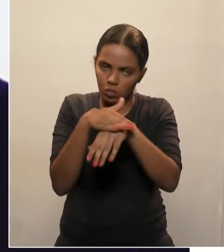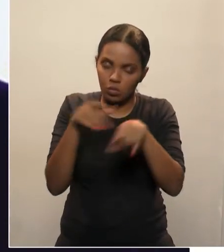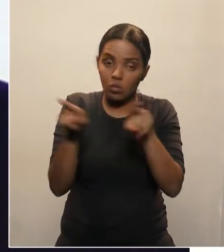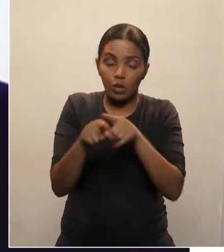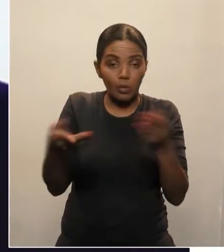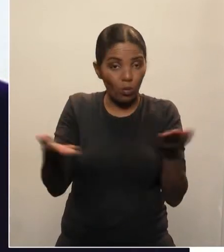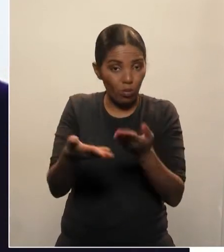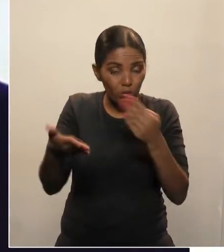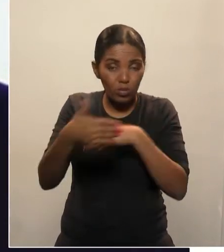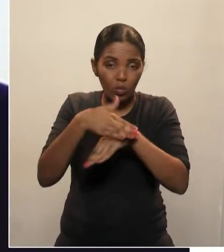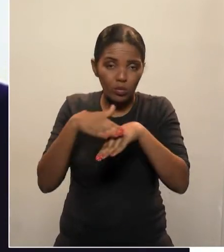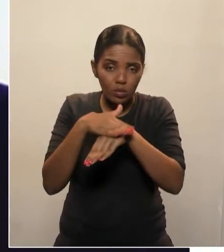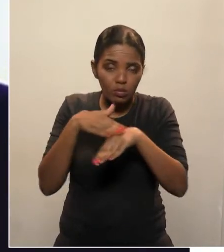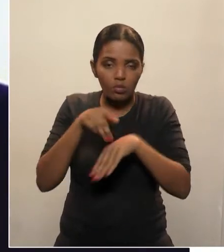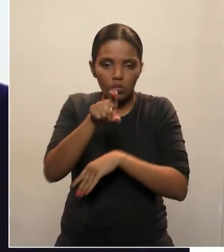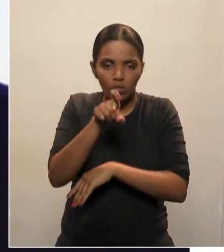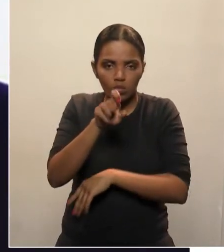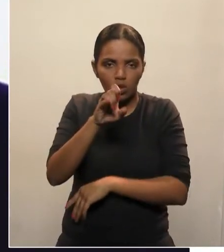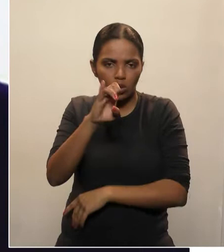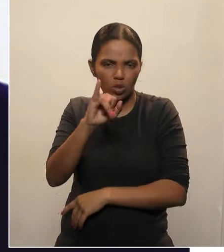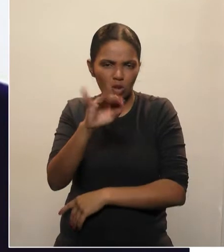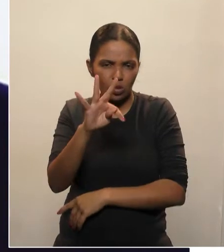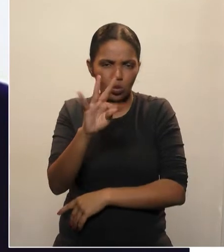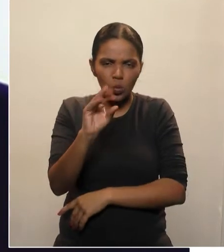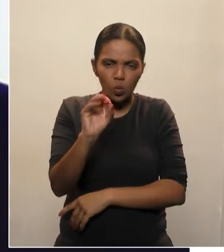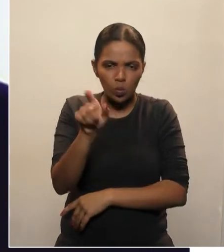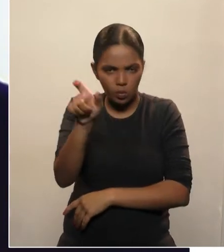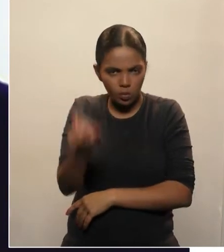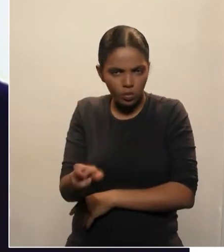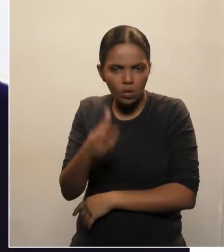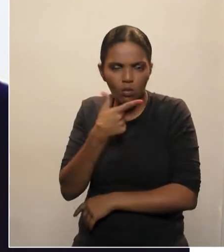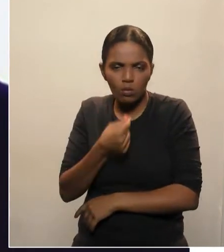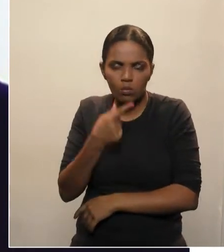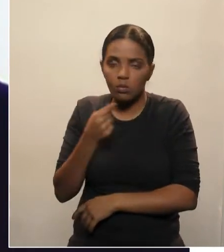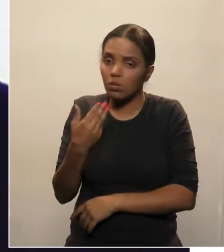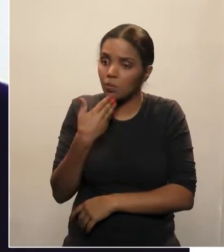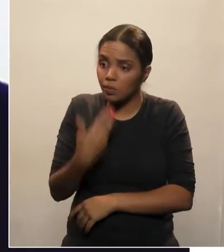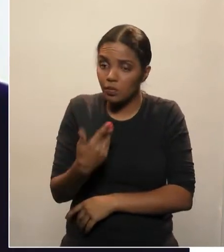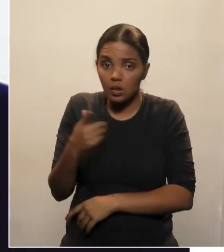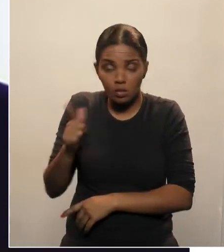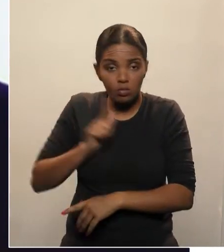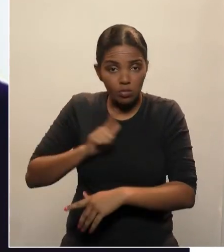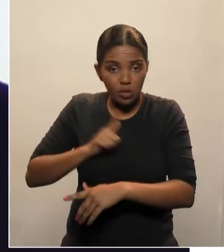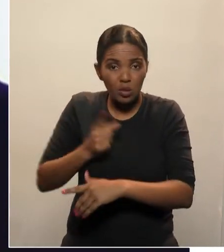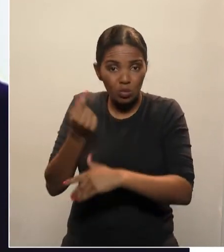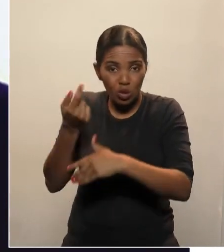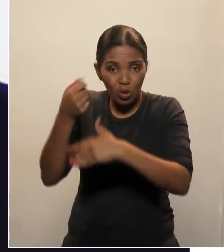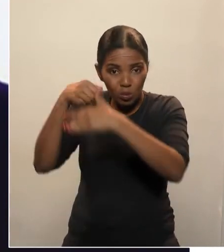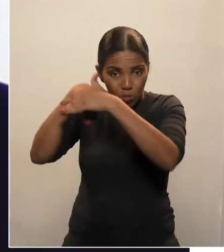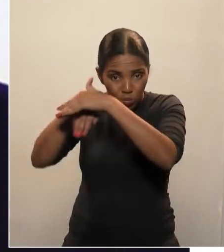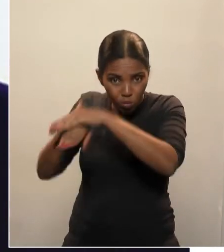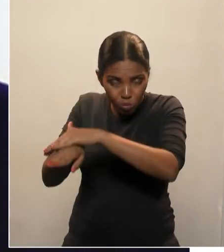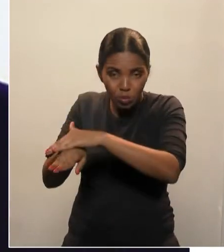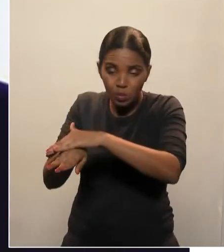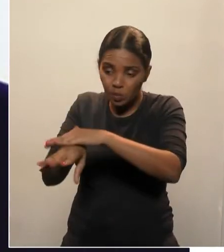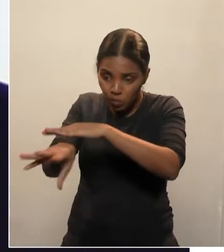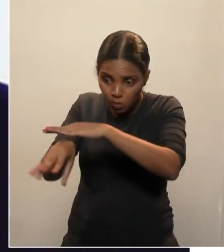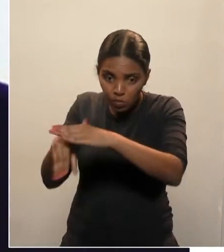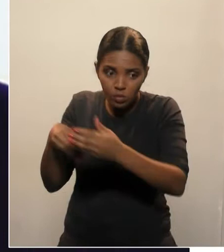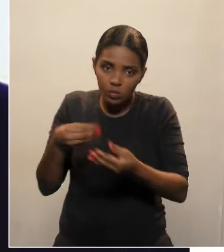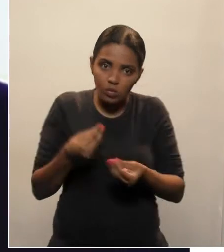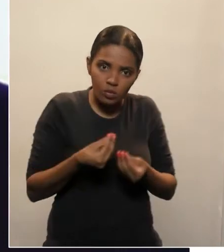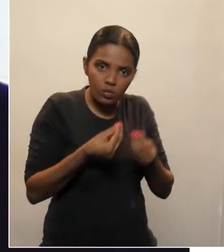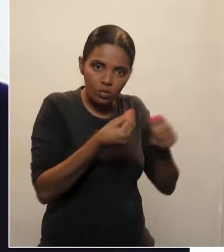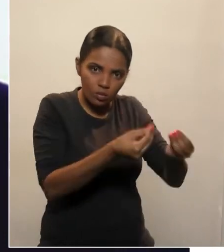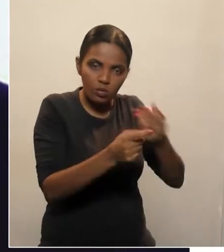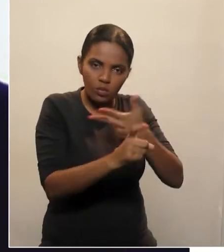foi a tentativa de obter repasse do Poder Judiciário para o Poder Executivo. O desembargador